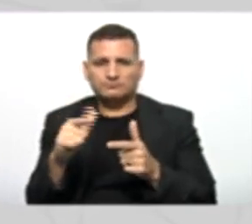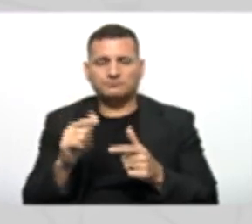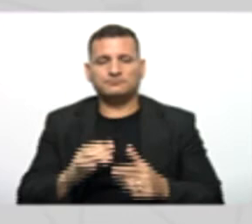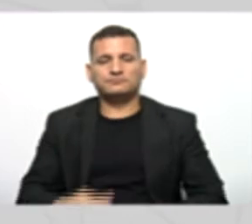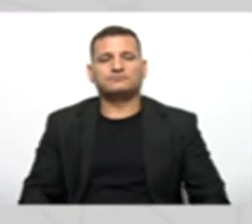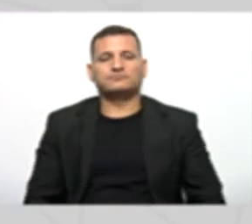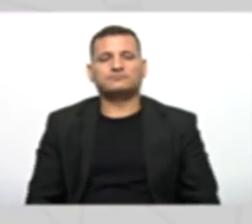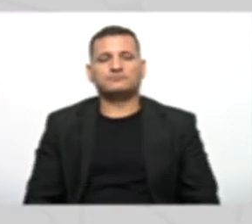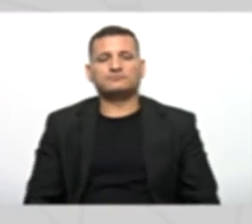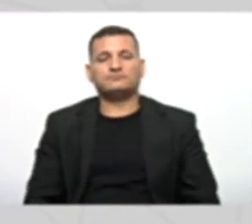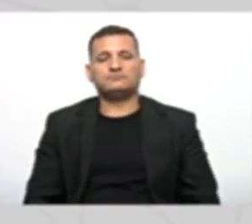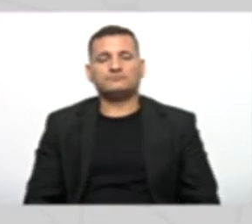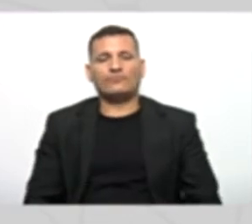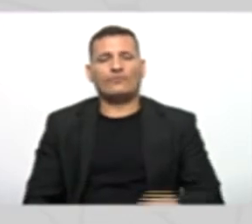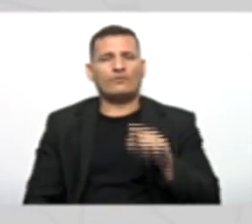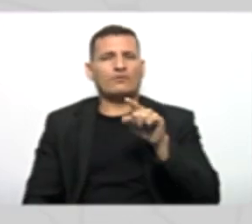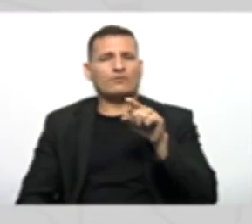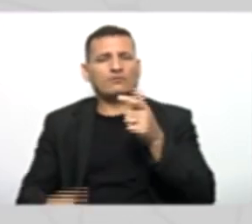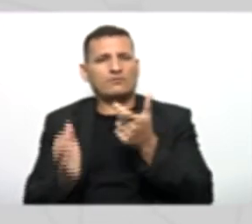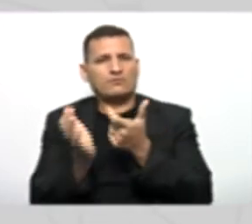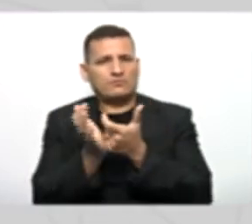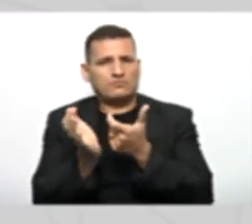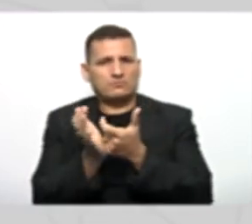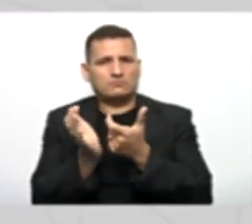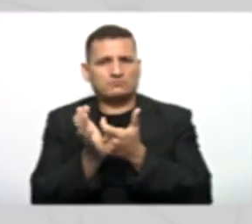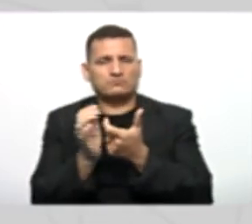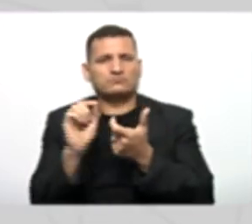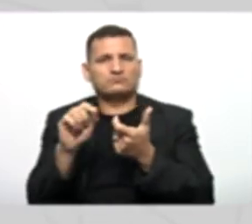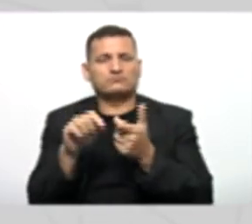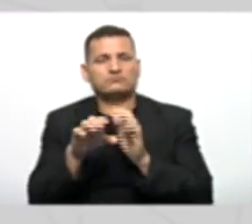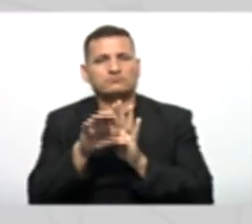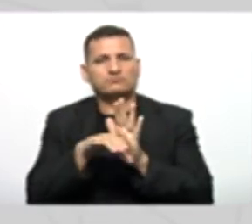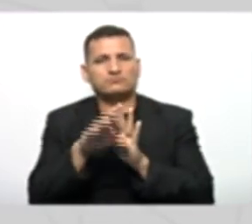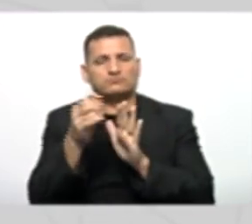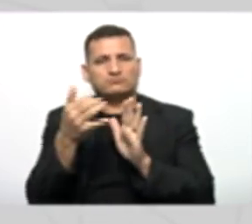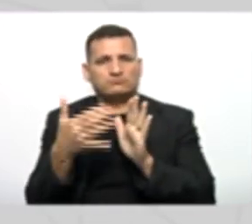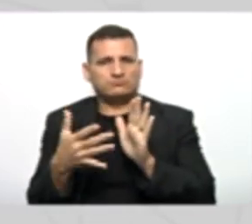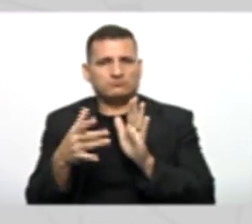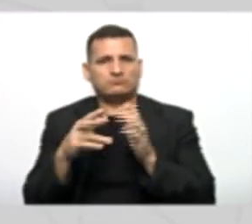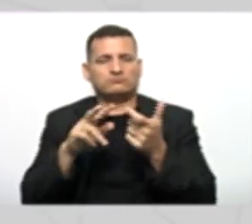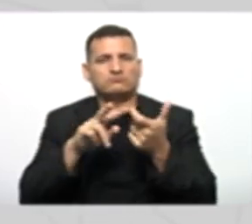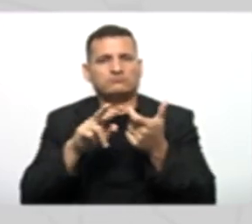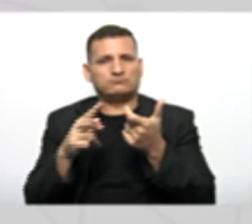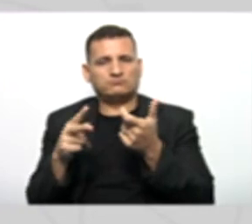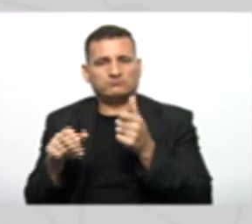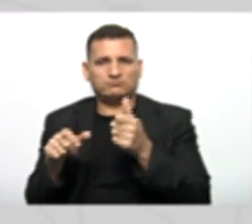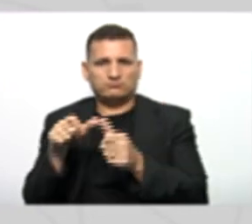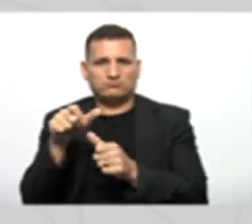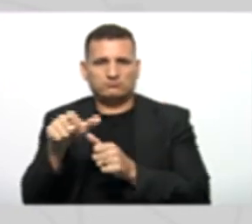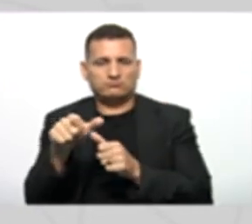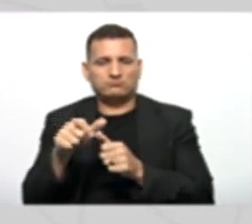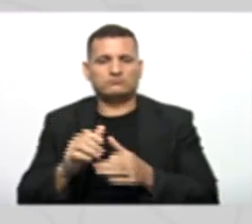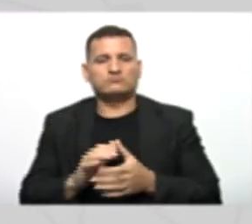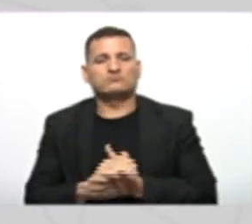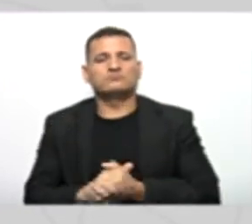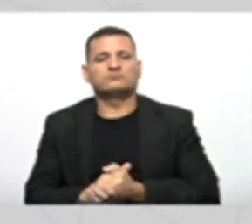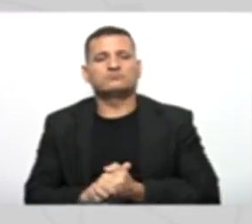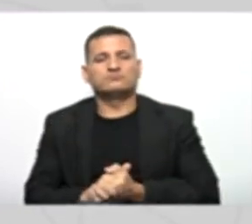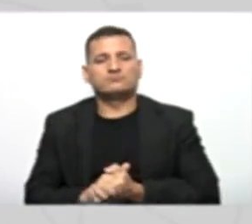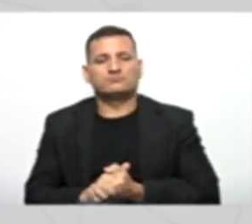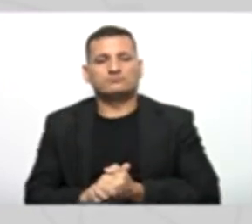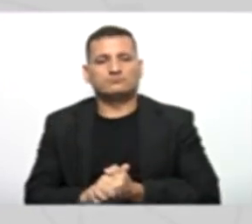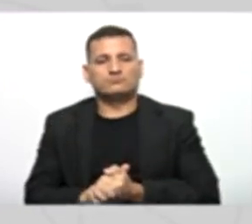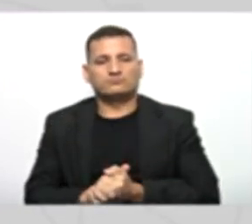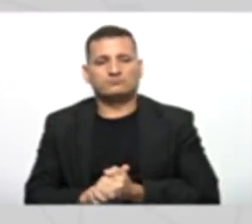forma de criação De classe Para facilitar A exemplificação Do conceito De polimorfismo Tá ok Então vamos lá Nós